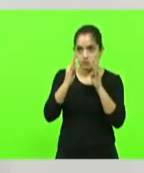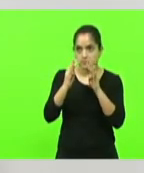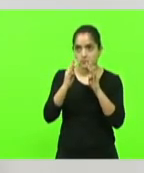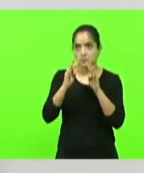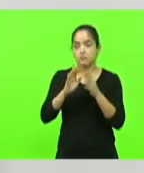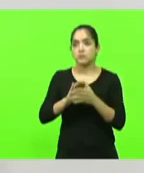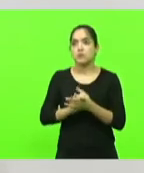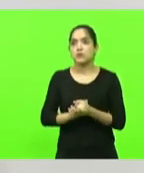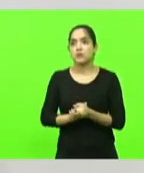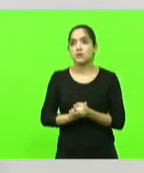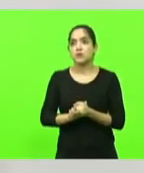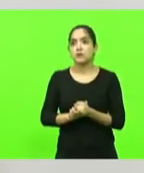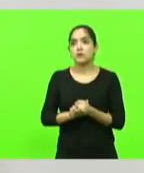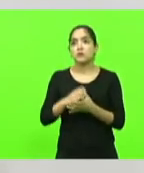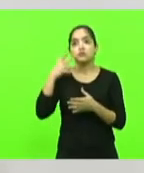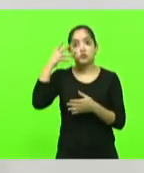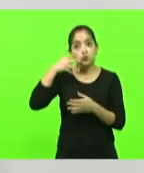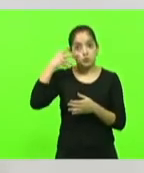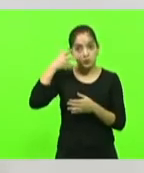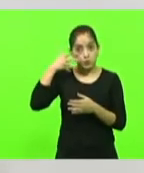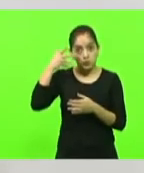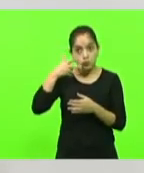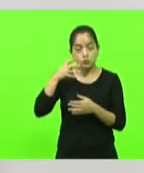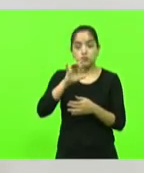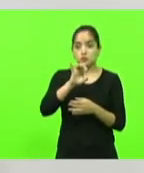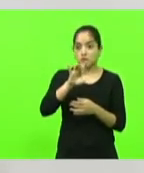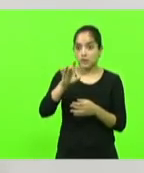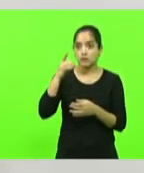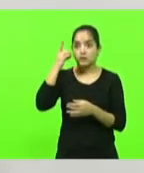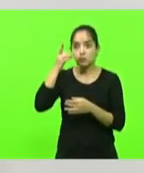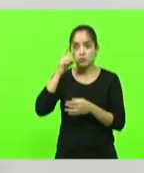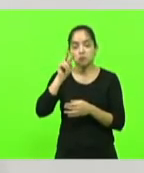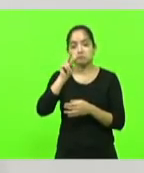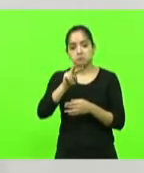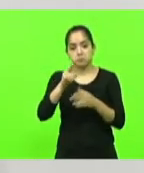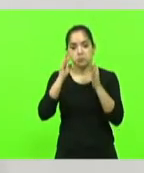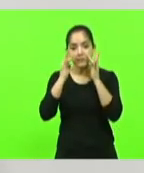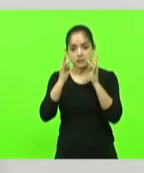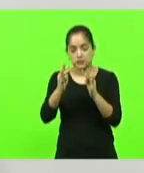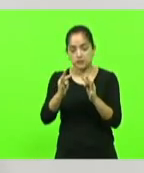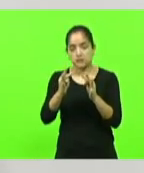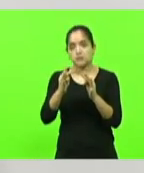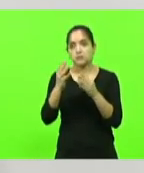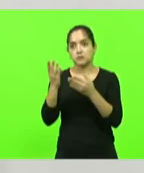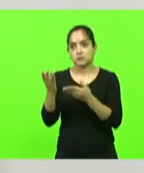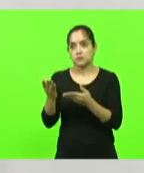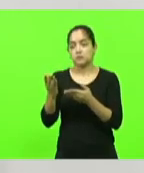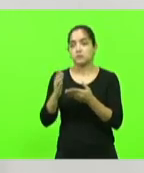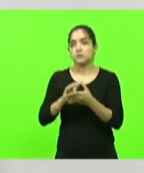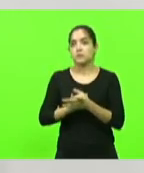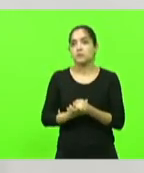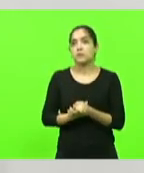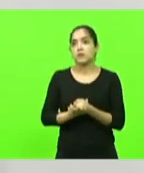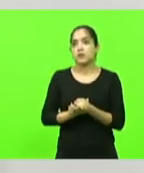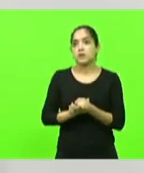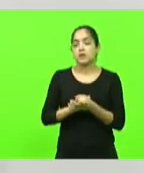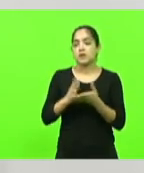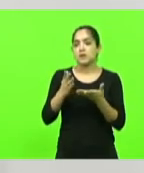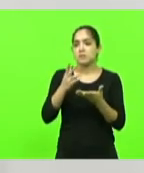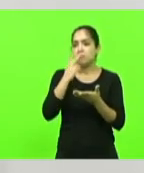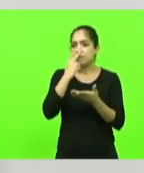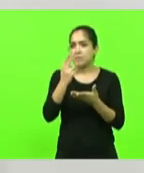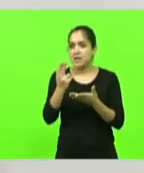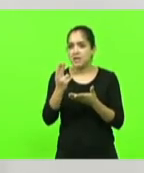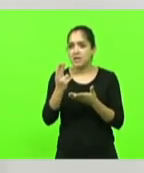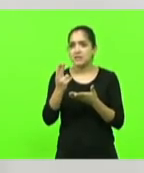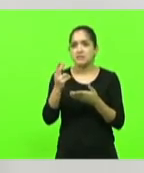plenário o discurso de um por um dos deputados que aqui estiveram deputado Kennedy Nunes e tive a impressão de não estar dentro